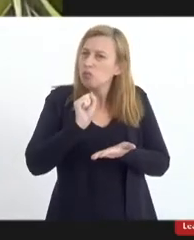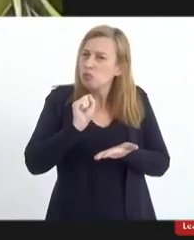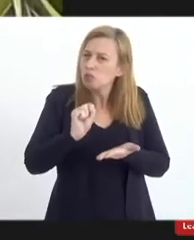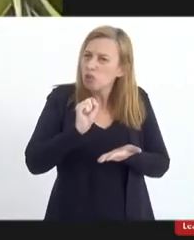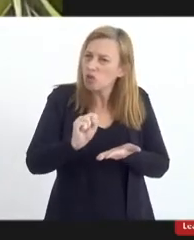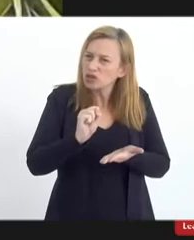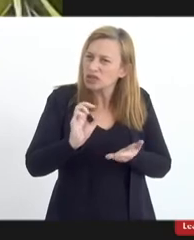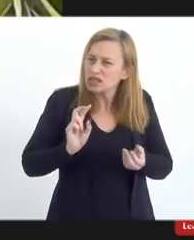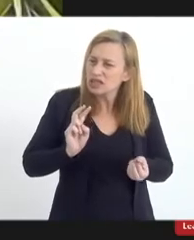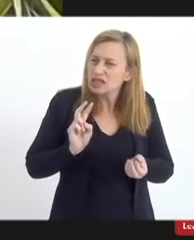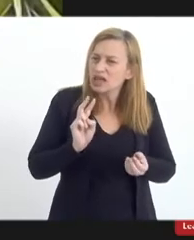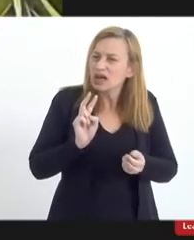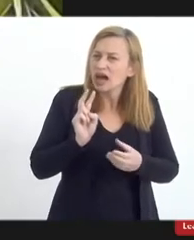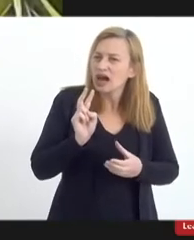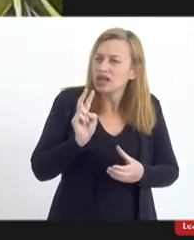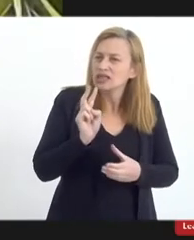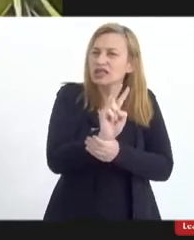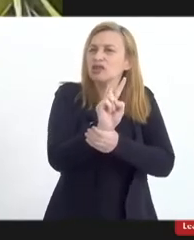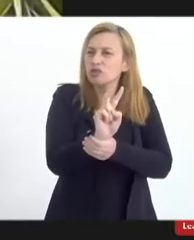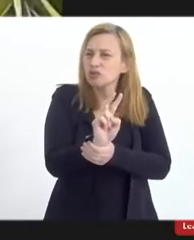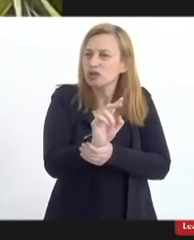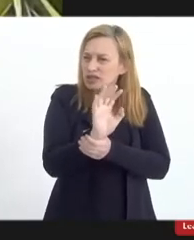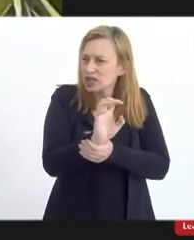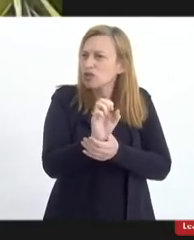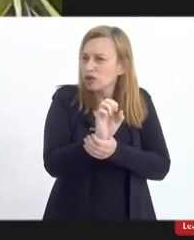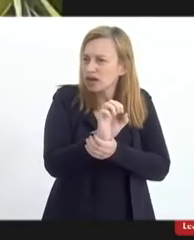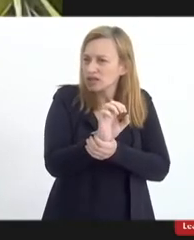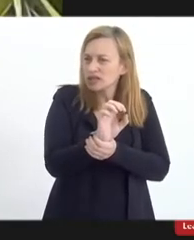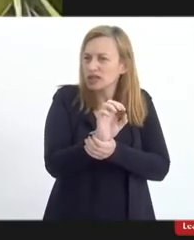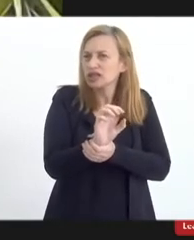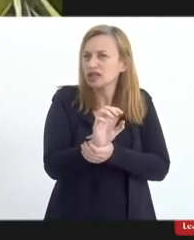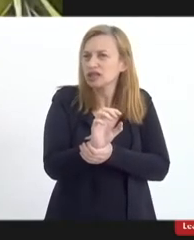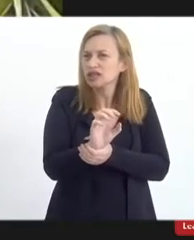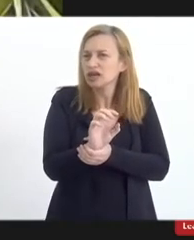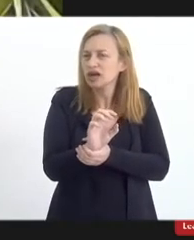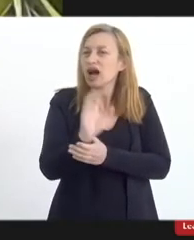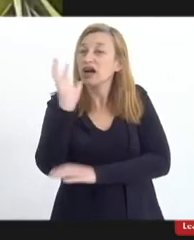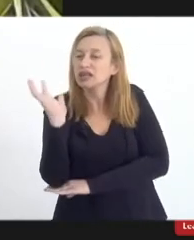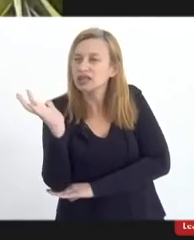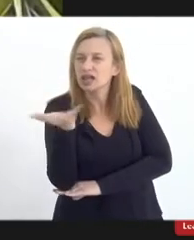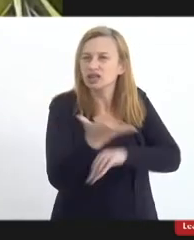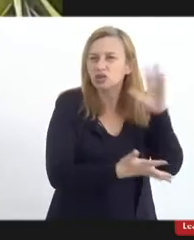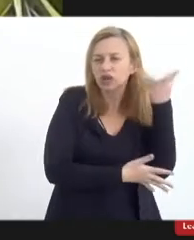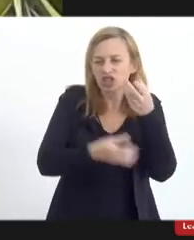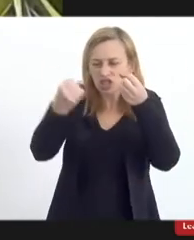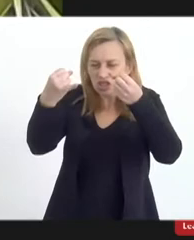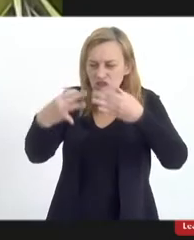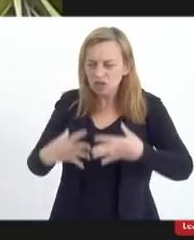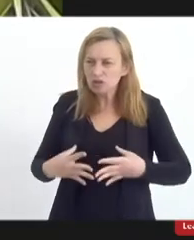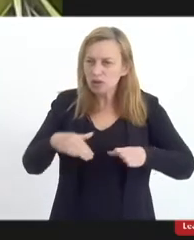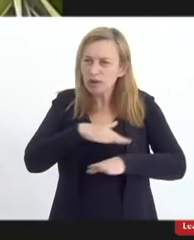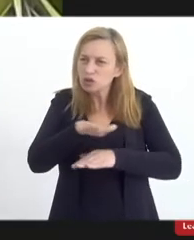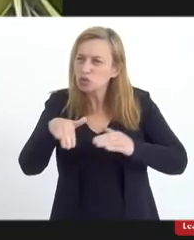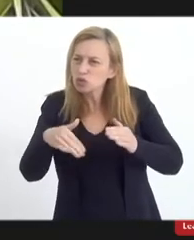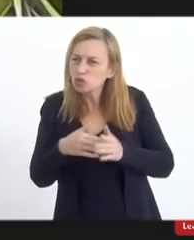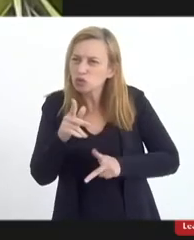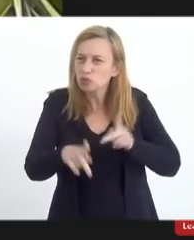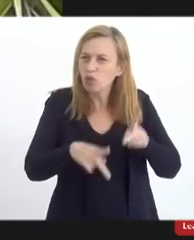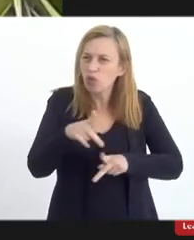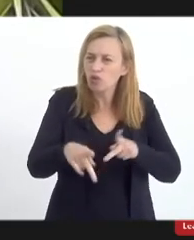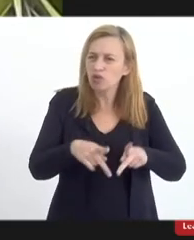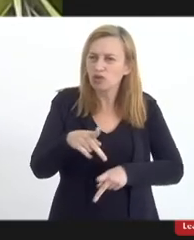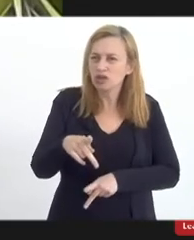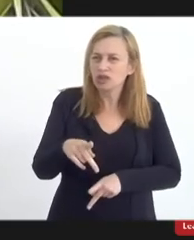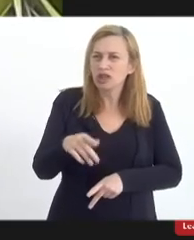proteger a natureza sem degradar, uma cartilha onde explica para todo o povo de Axé que podemos